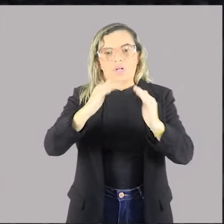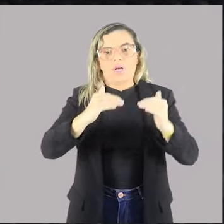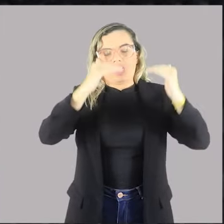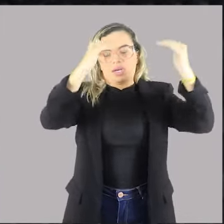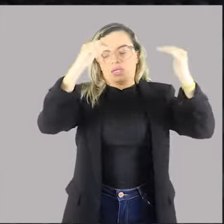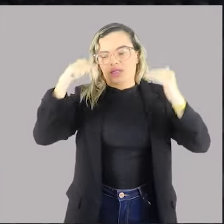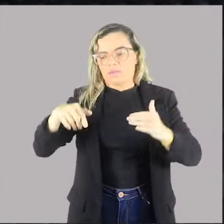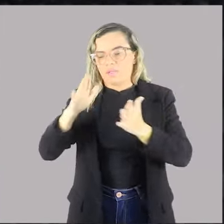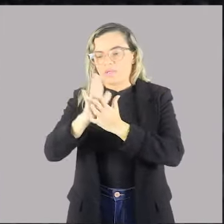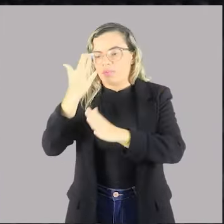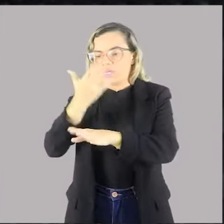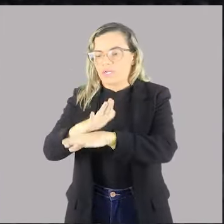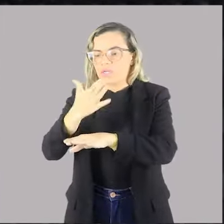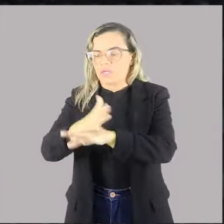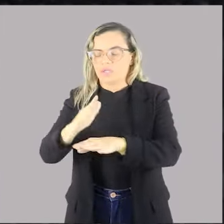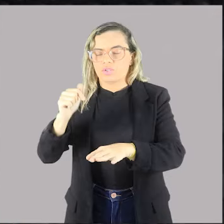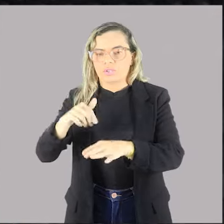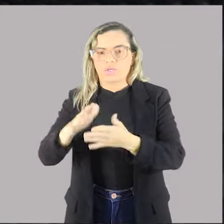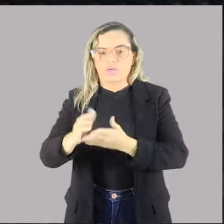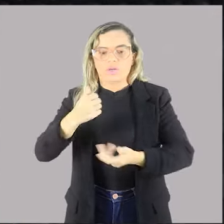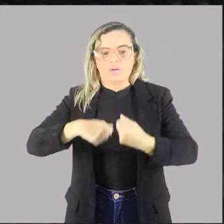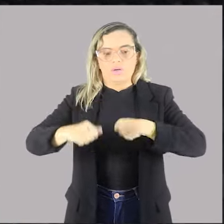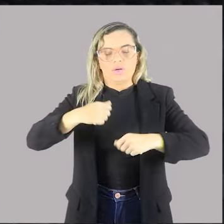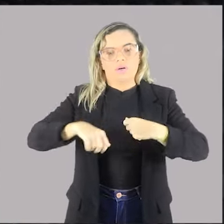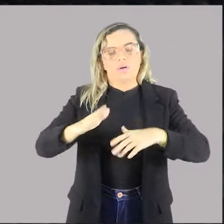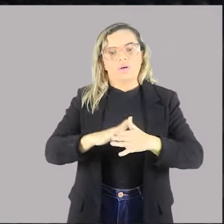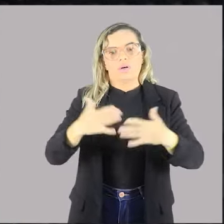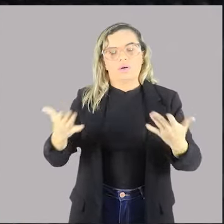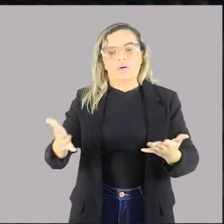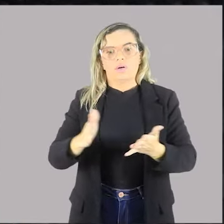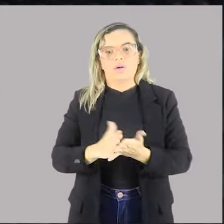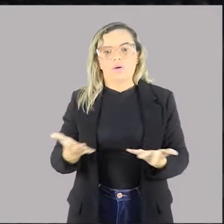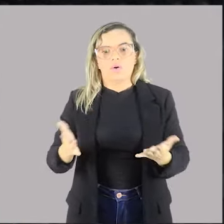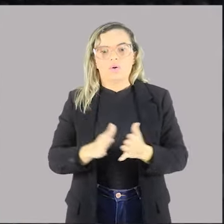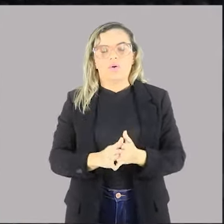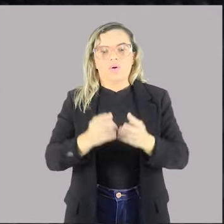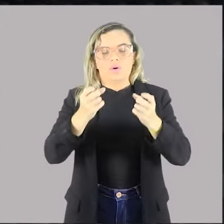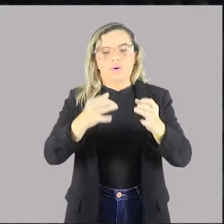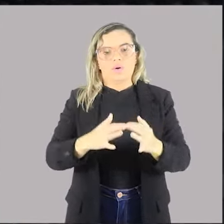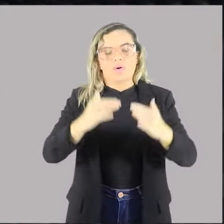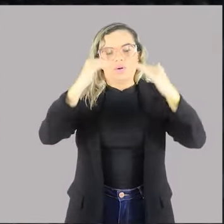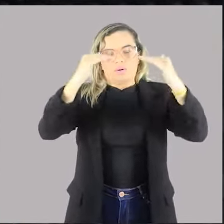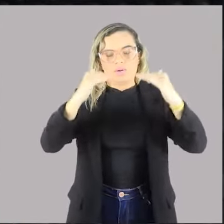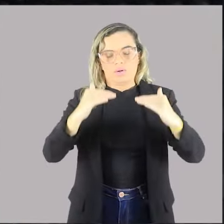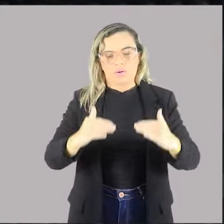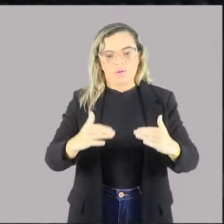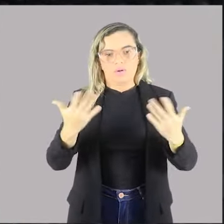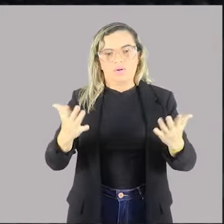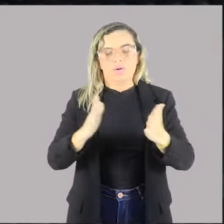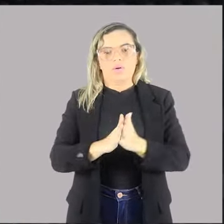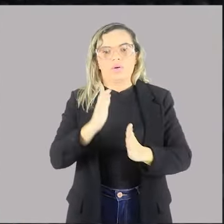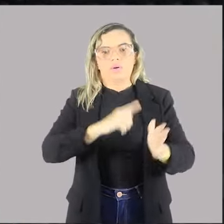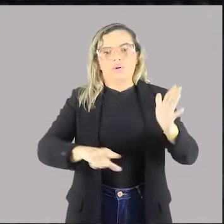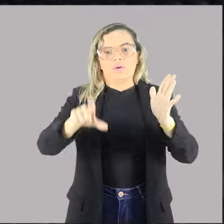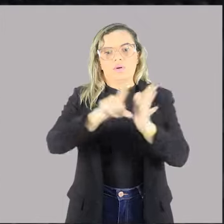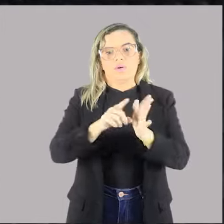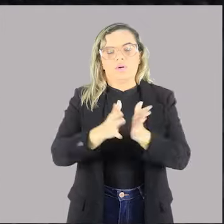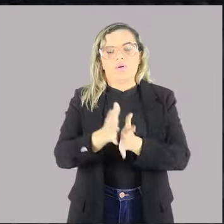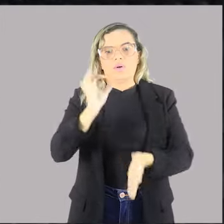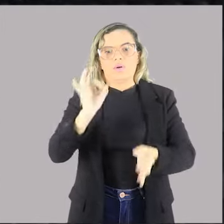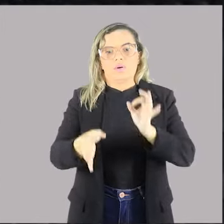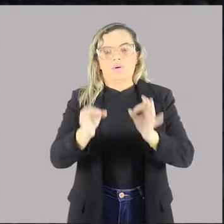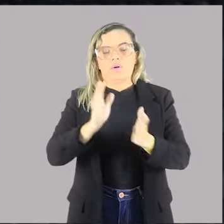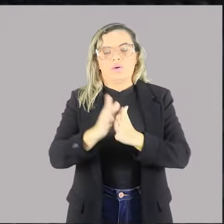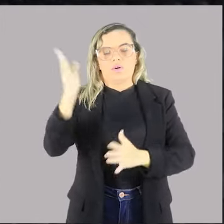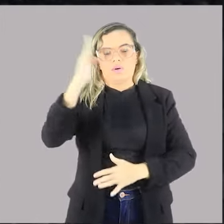administrativos. Quando observamos um escalonamento legal dentro do sistema jurídico brasileiro, nós